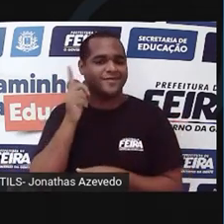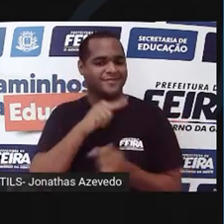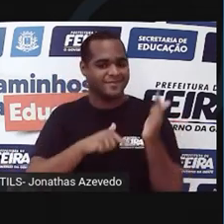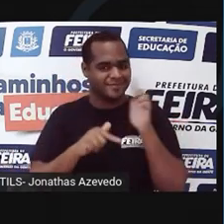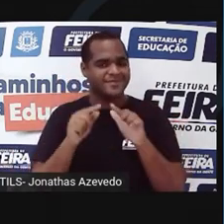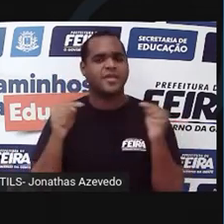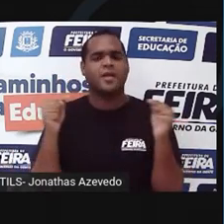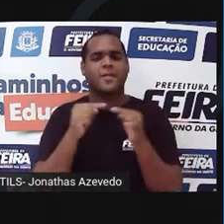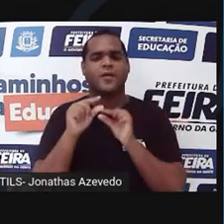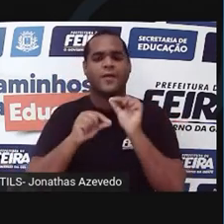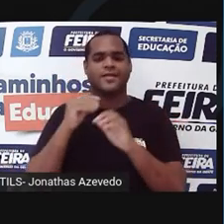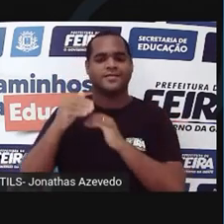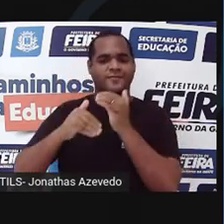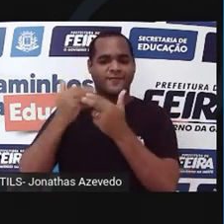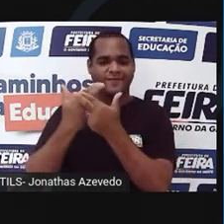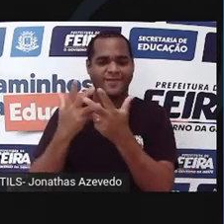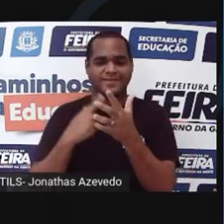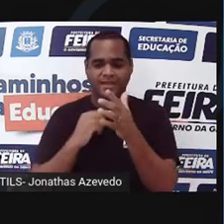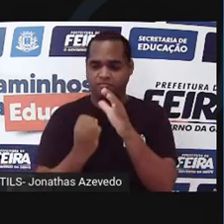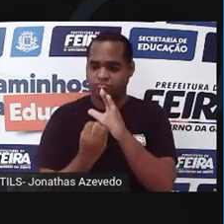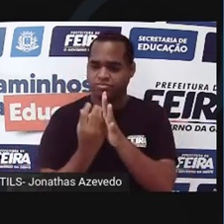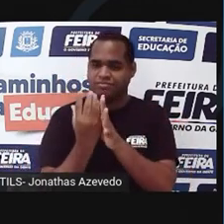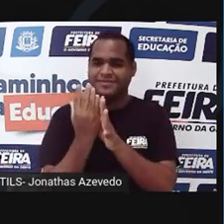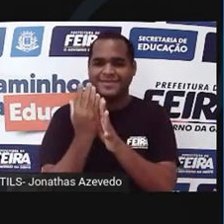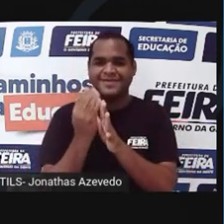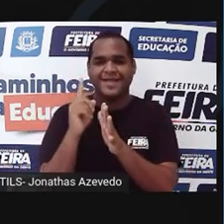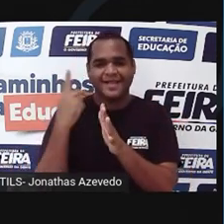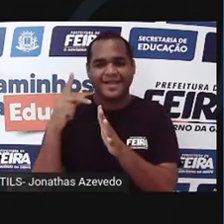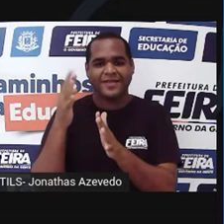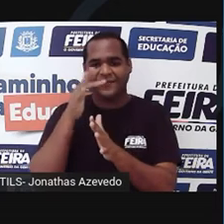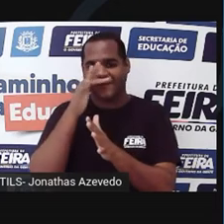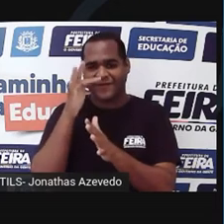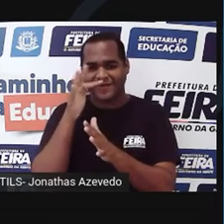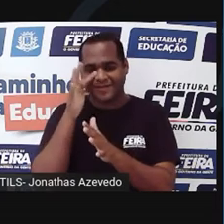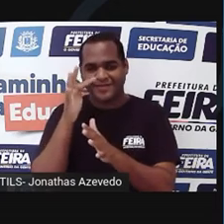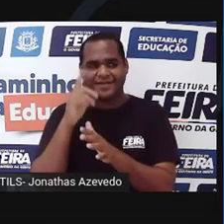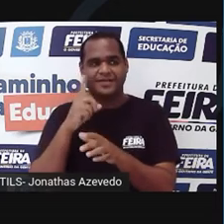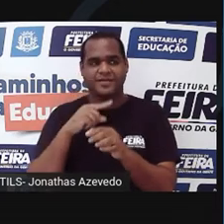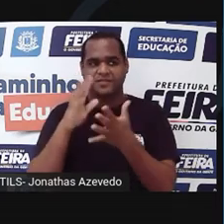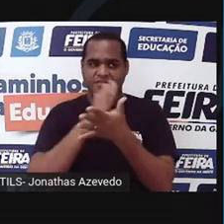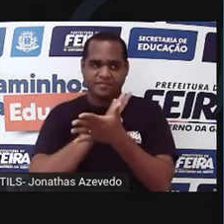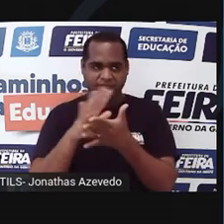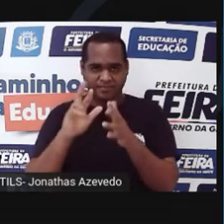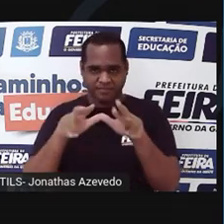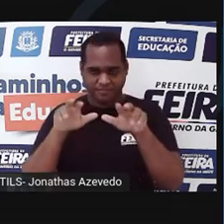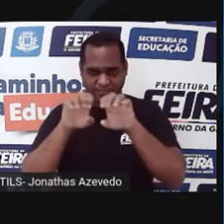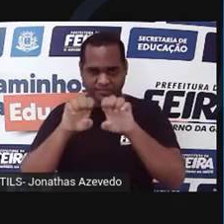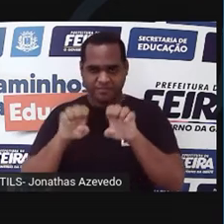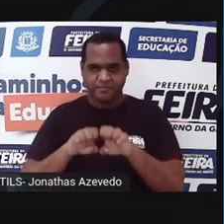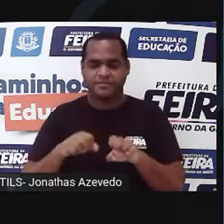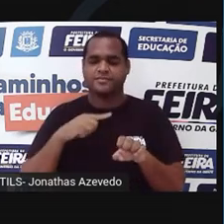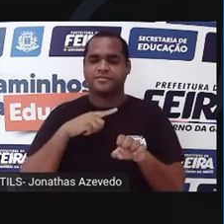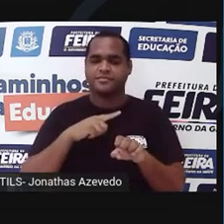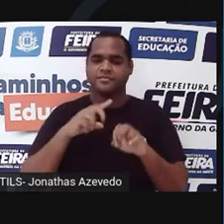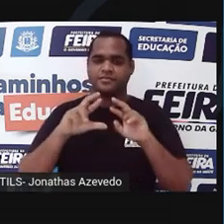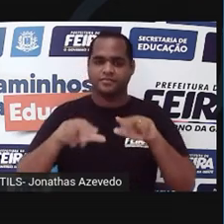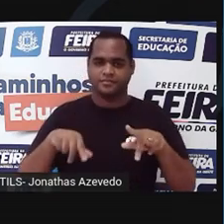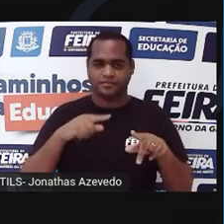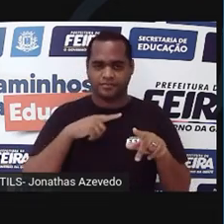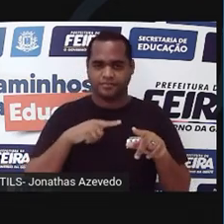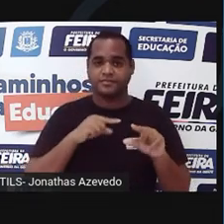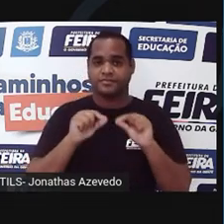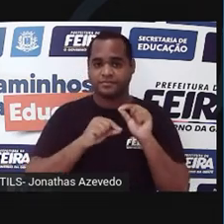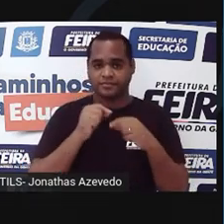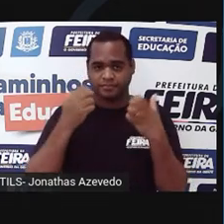resultado do desenvolvimento do ovário da flor. Em alguns, pode haver algumas estruturas anexadas. Os